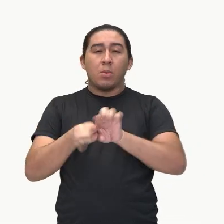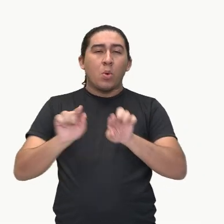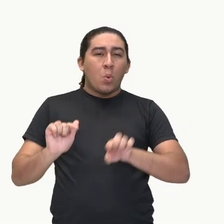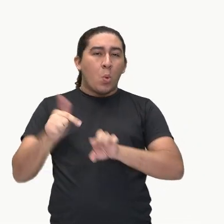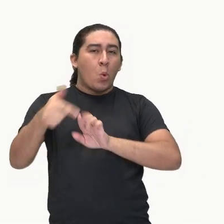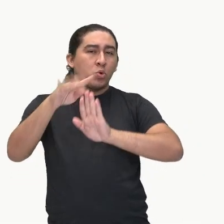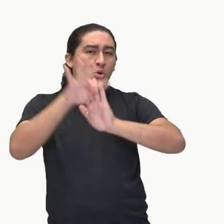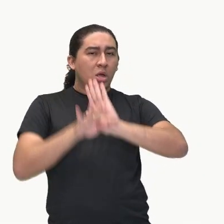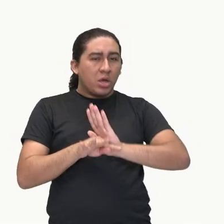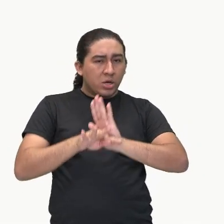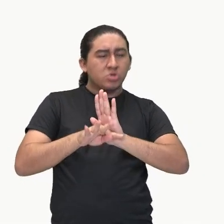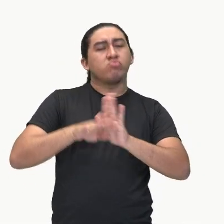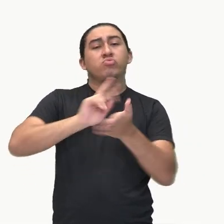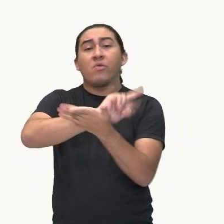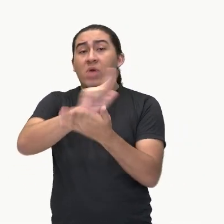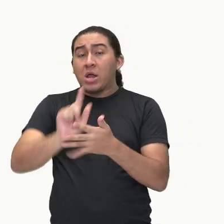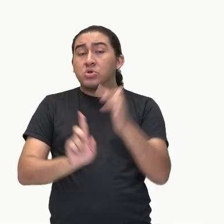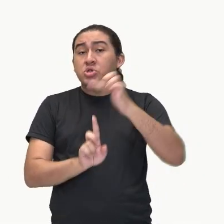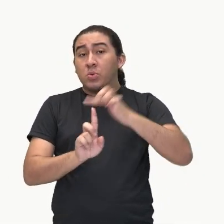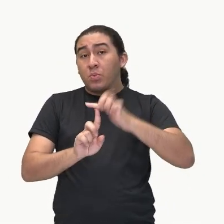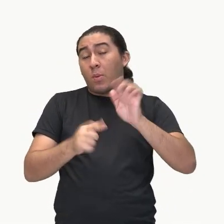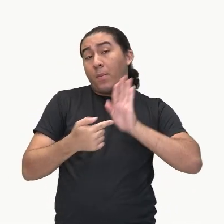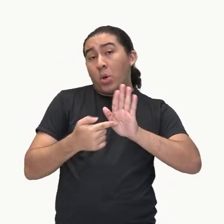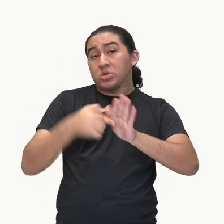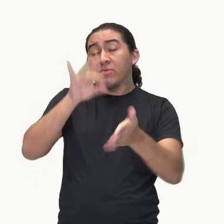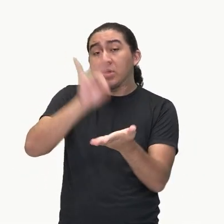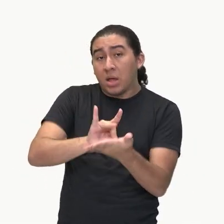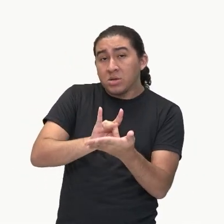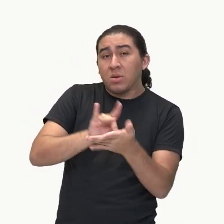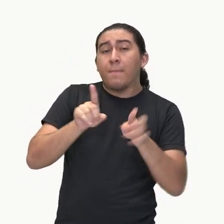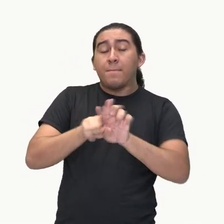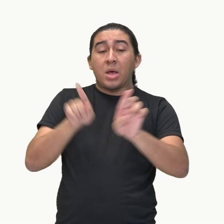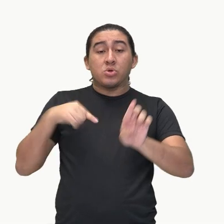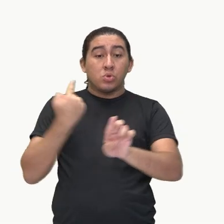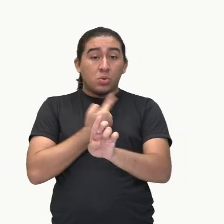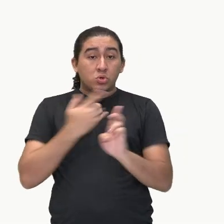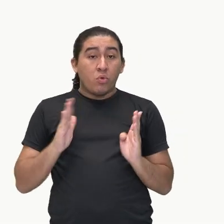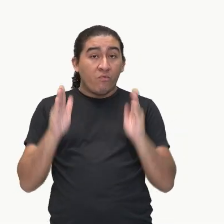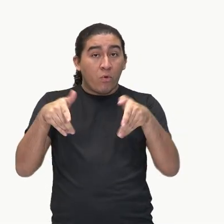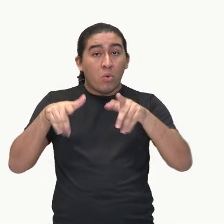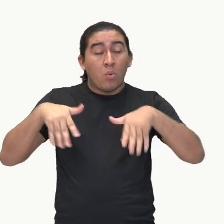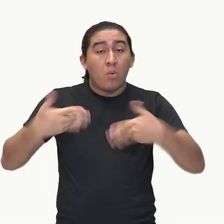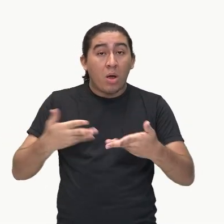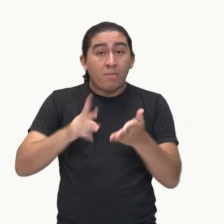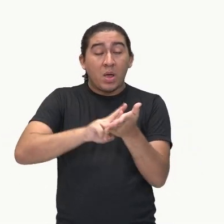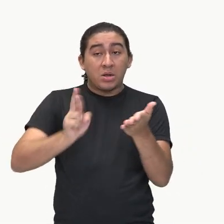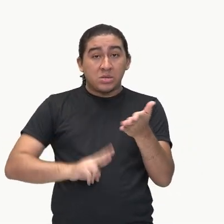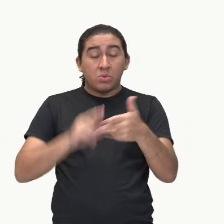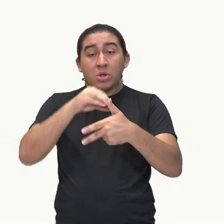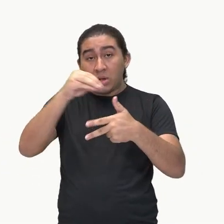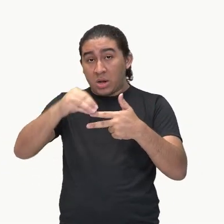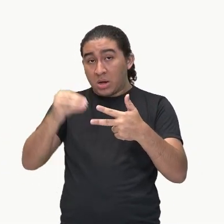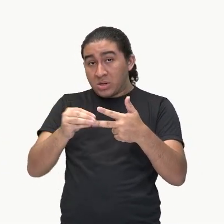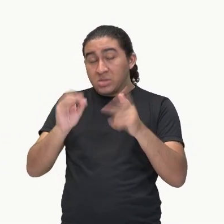dissertativos, argumentativos, evidenciar isso também. Como o nosso foco é a redação do Enem, nós vamos voltar à